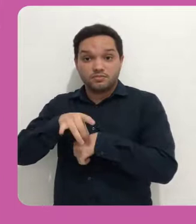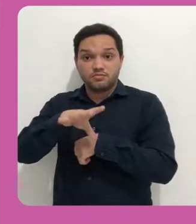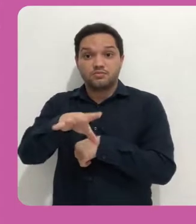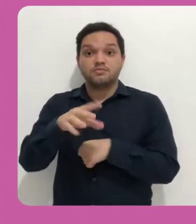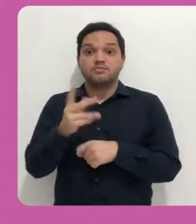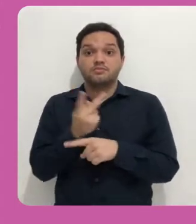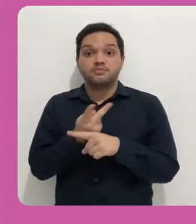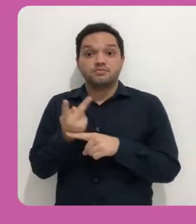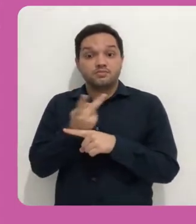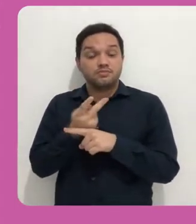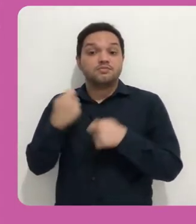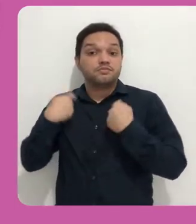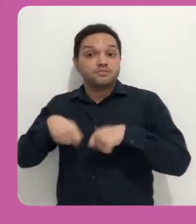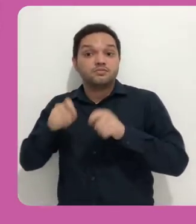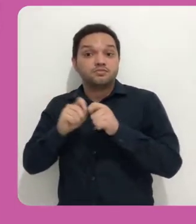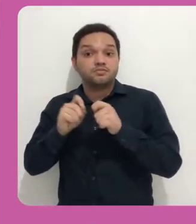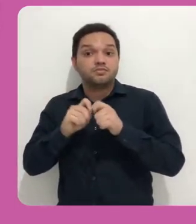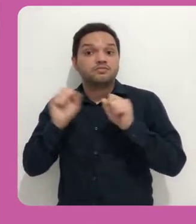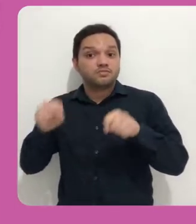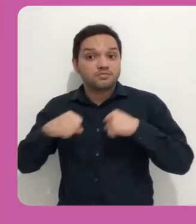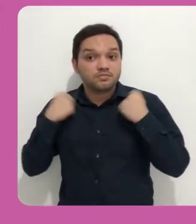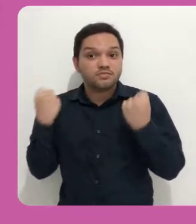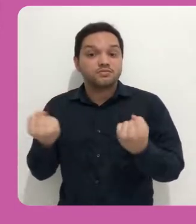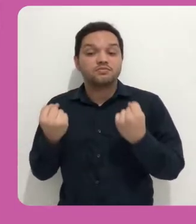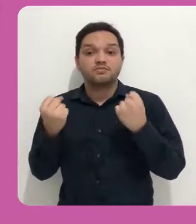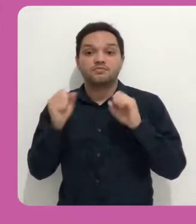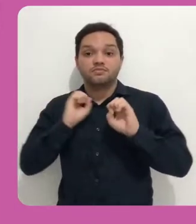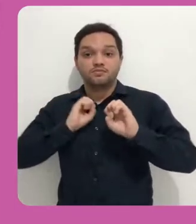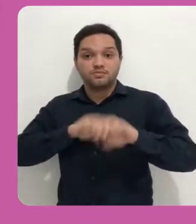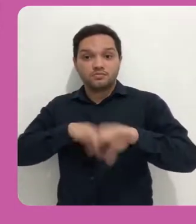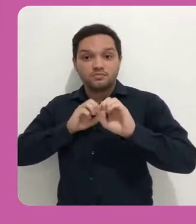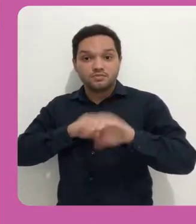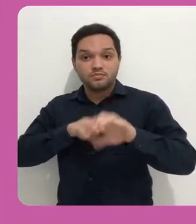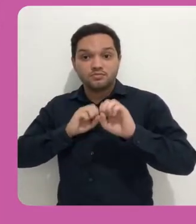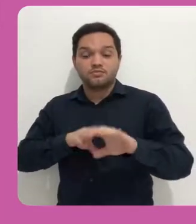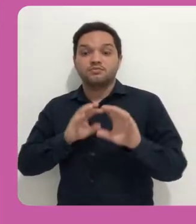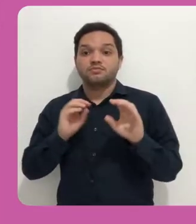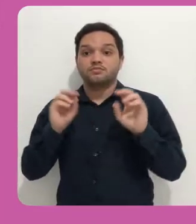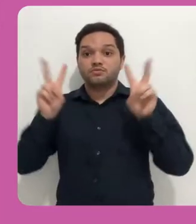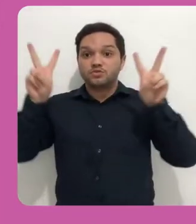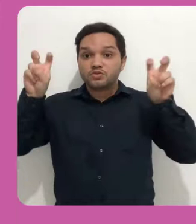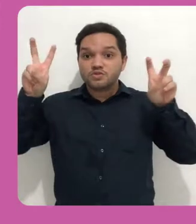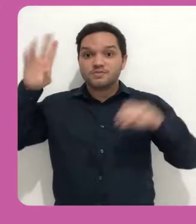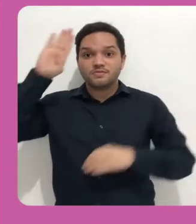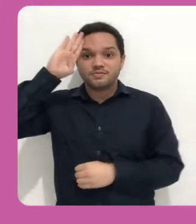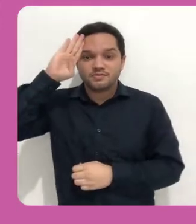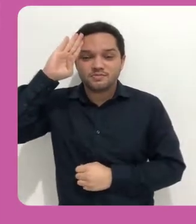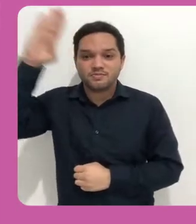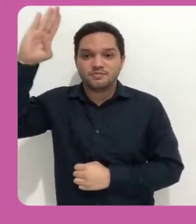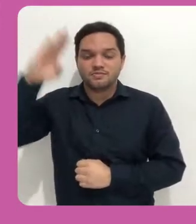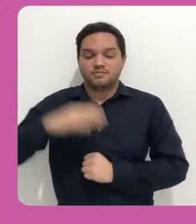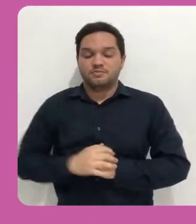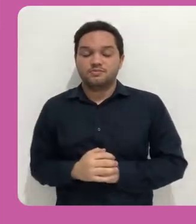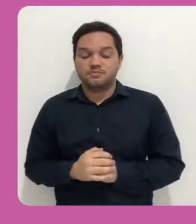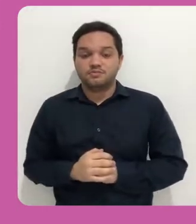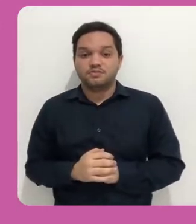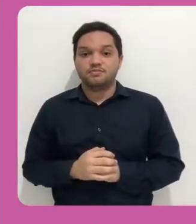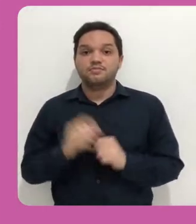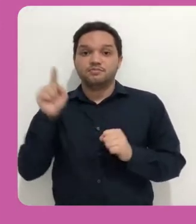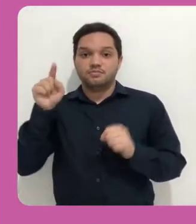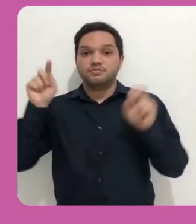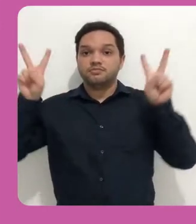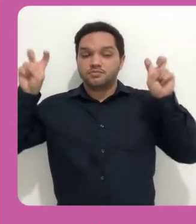é procurar instruir o aluno no tópico principal. Então, aqui no